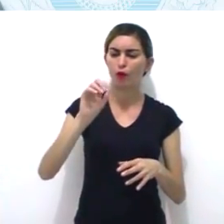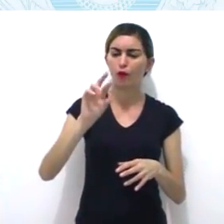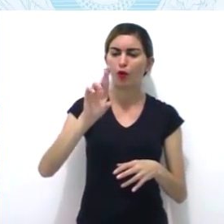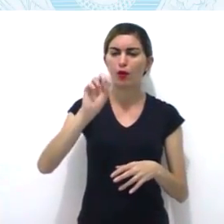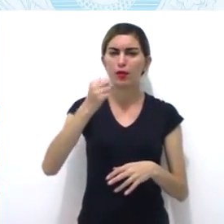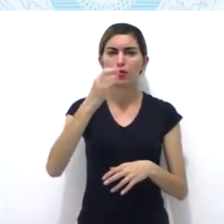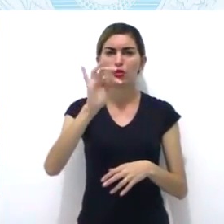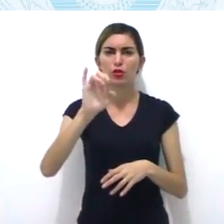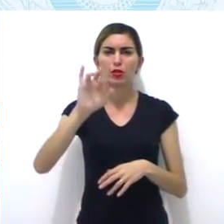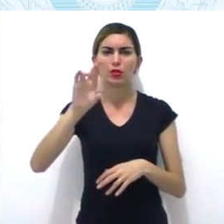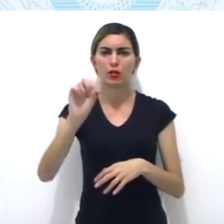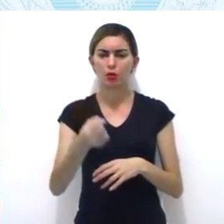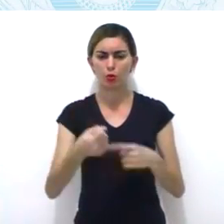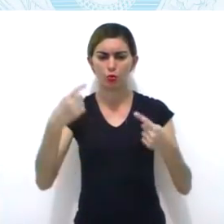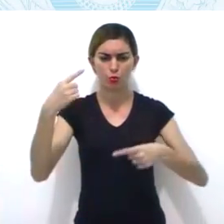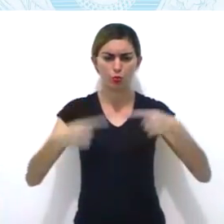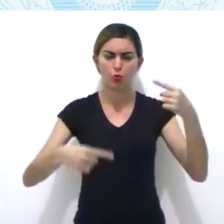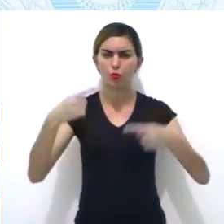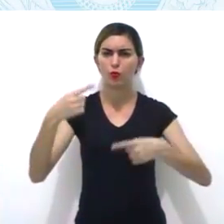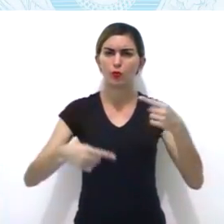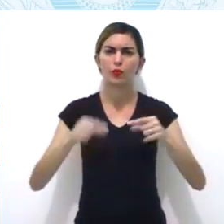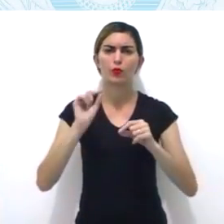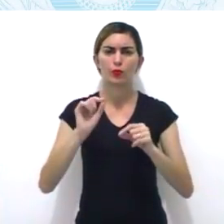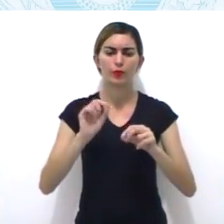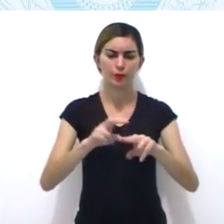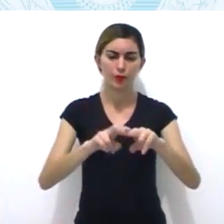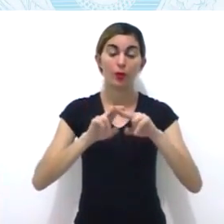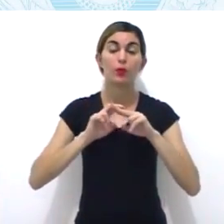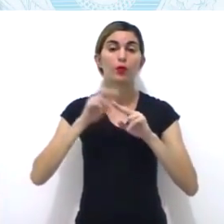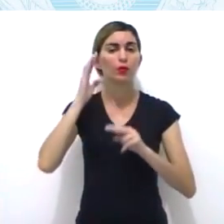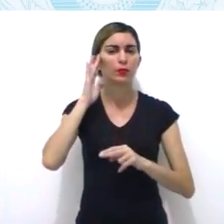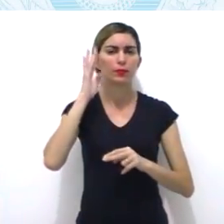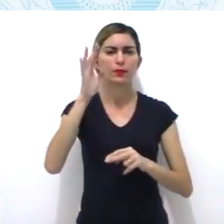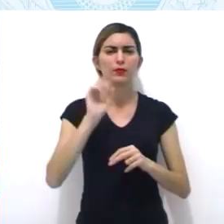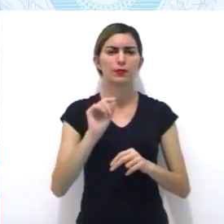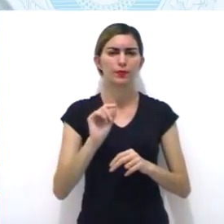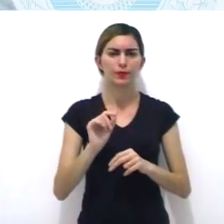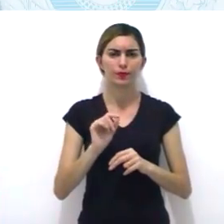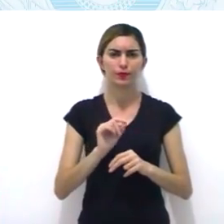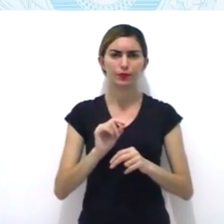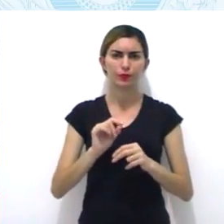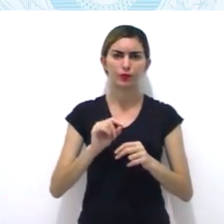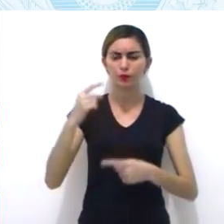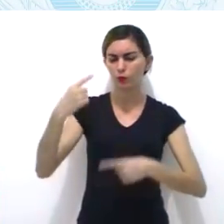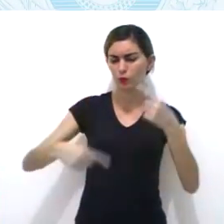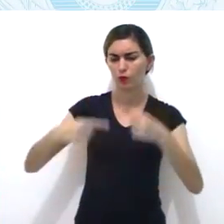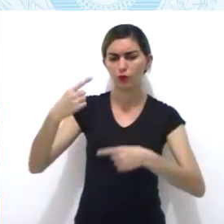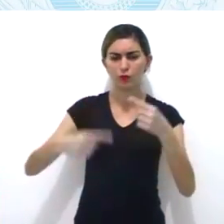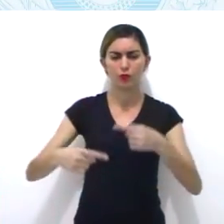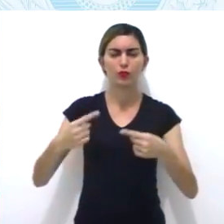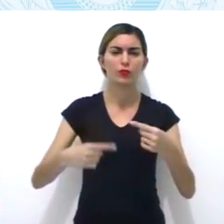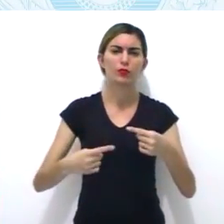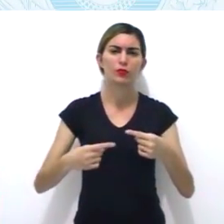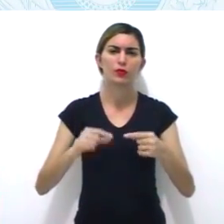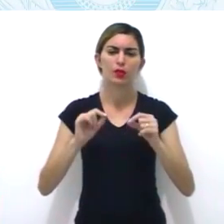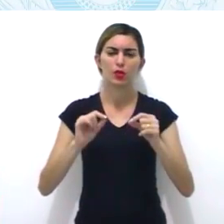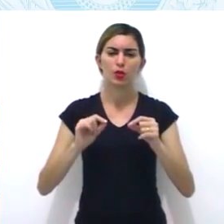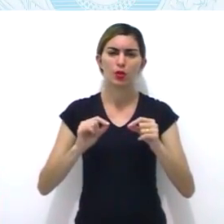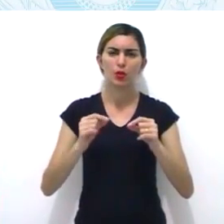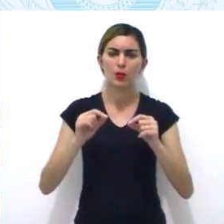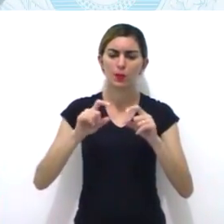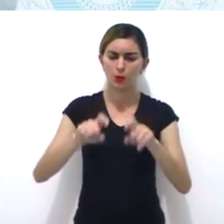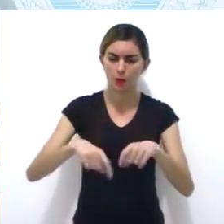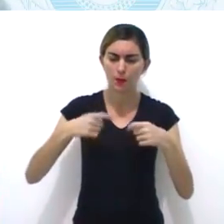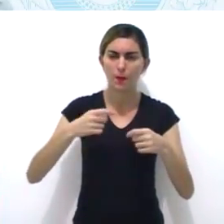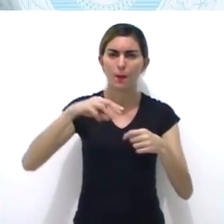pela exploração das minas de ouro recém-descoberta. Olha, quem é que iria abrir mão